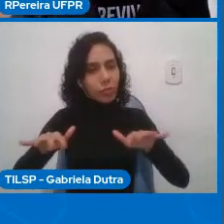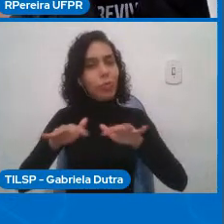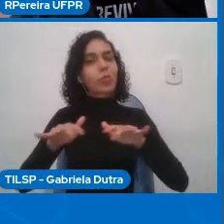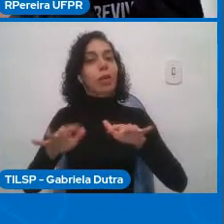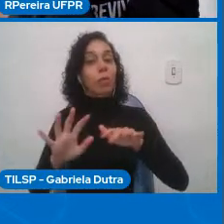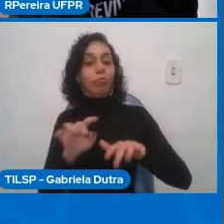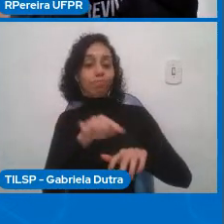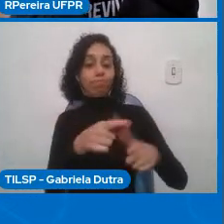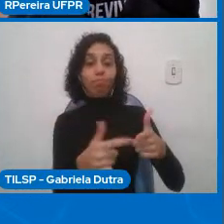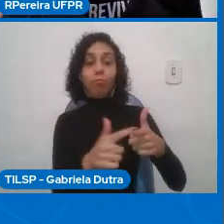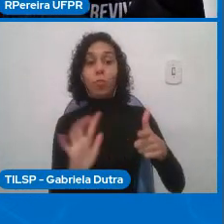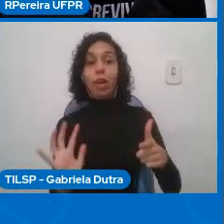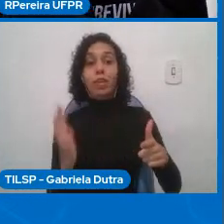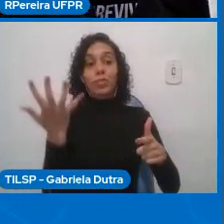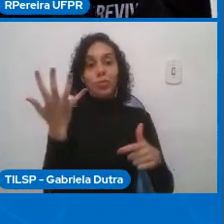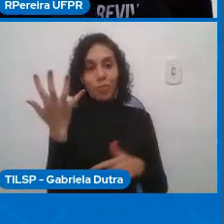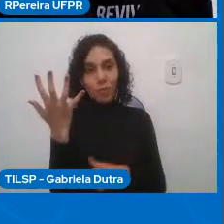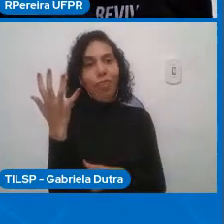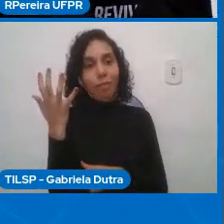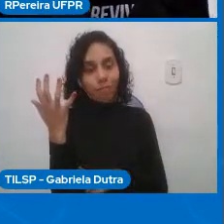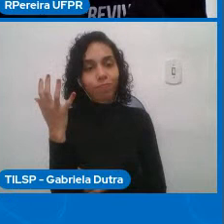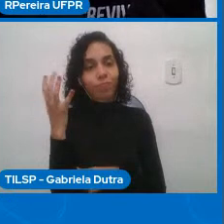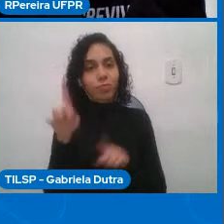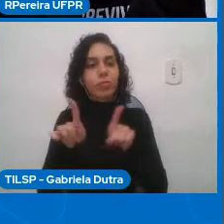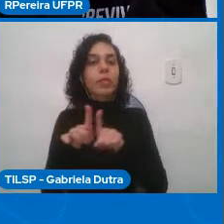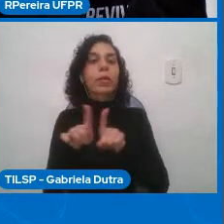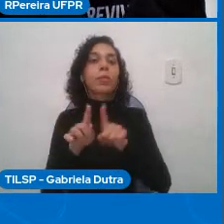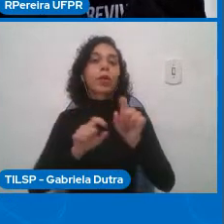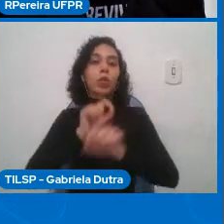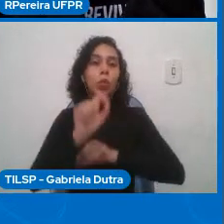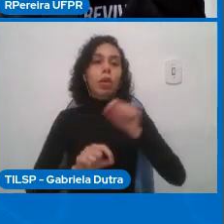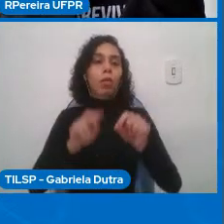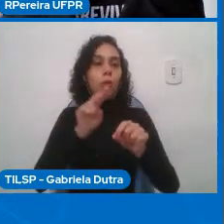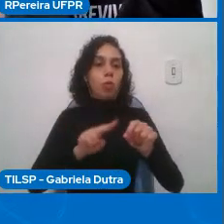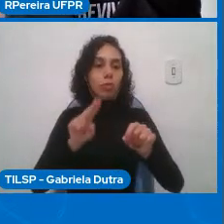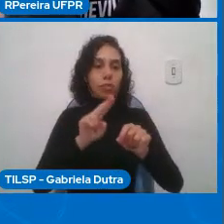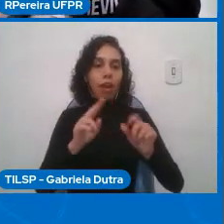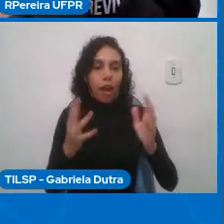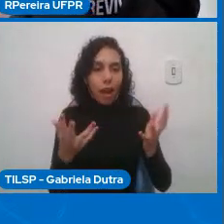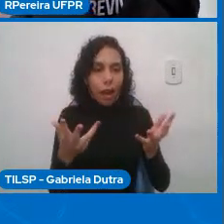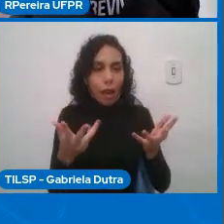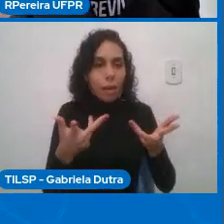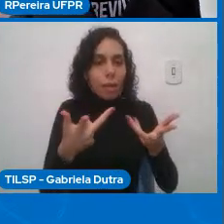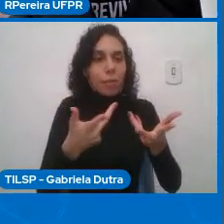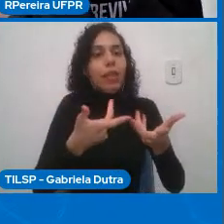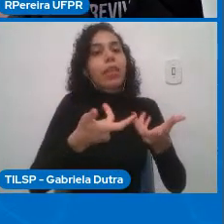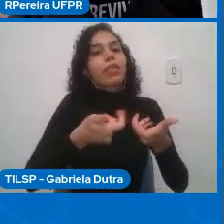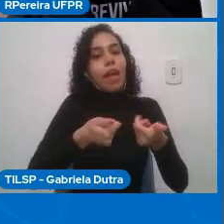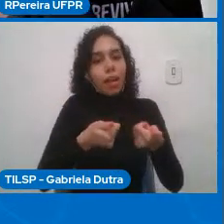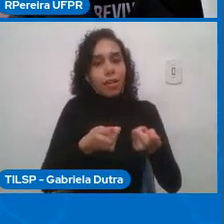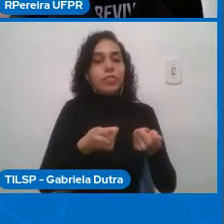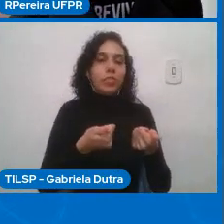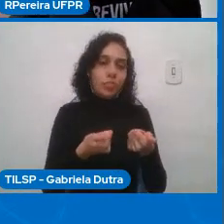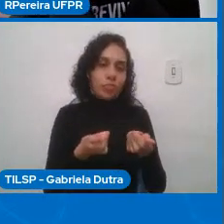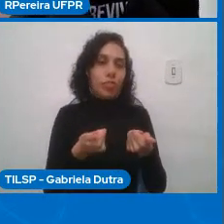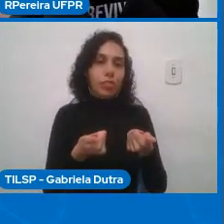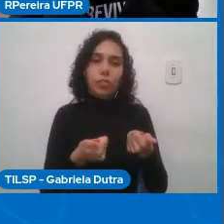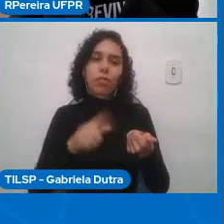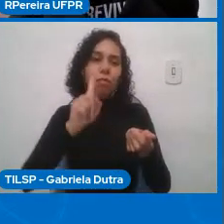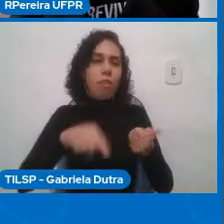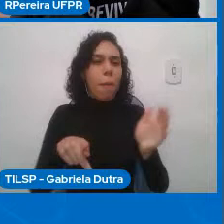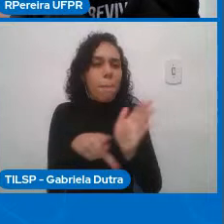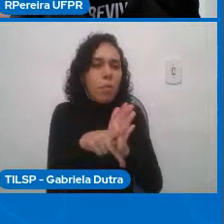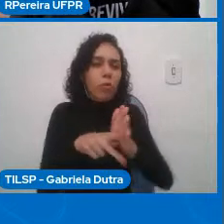exercitar algumas habilidades que são relacionadas às chamadas soft skills de autonomia e